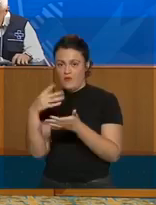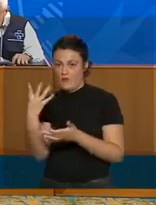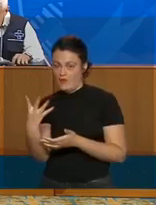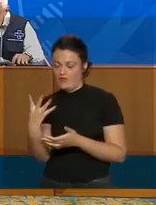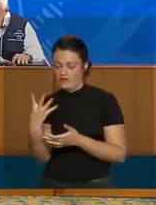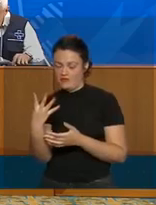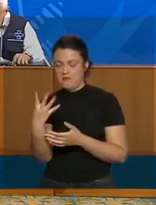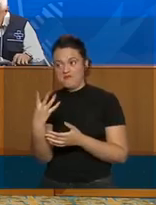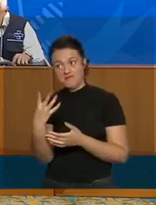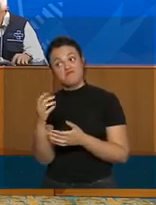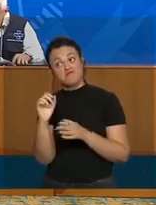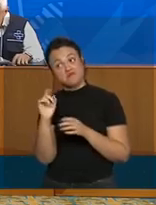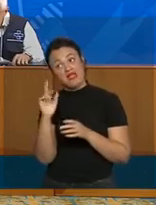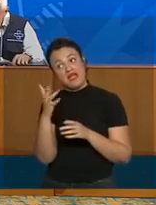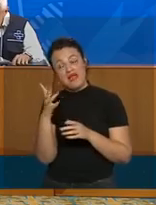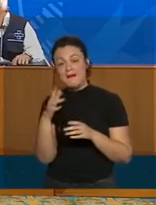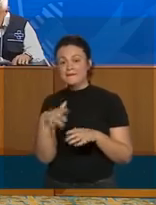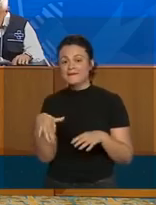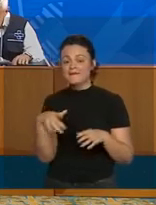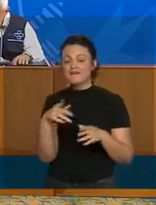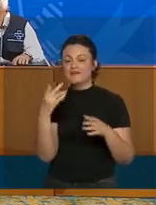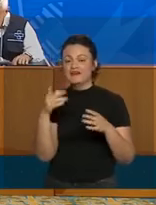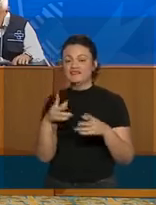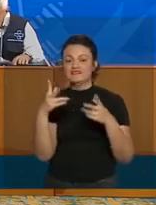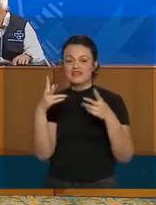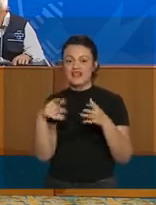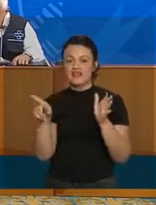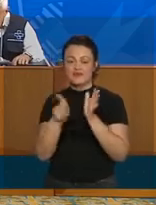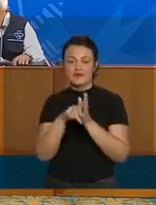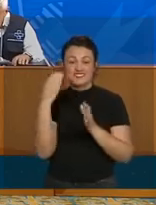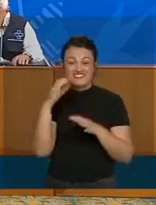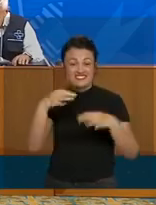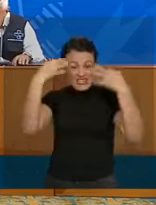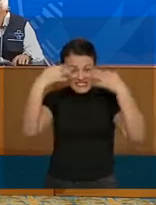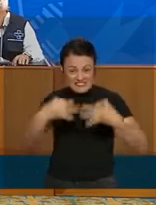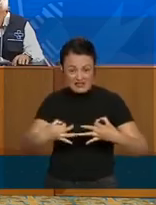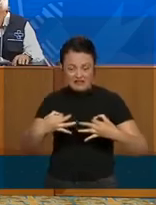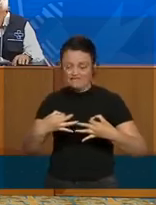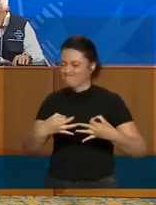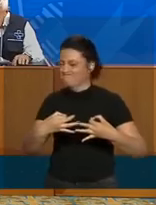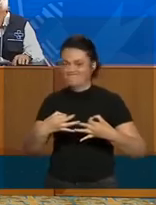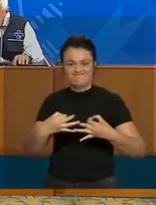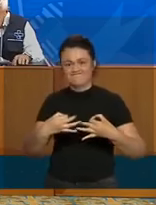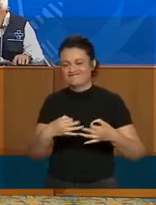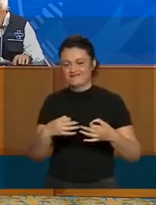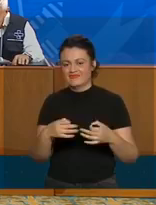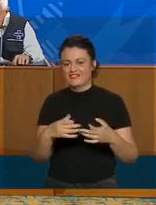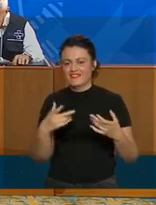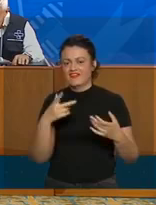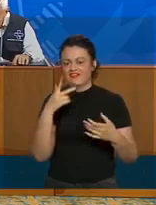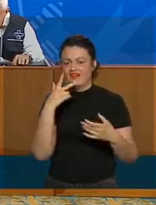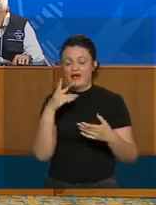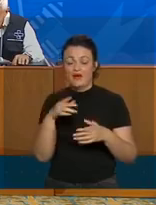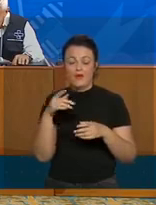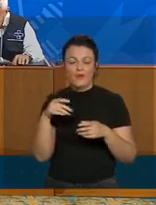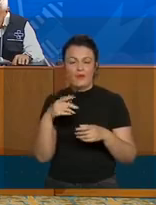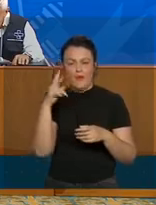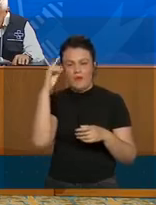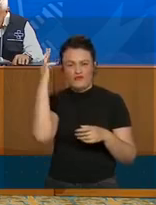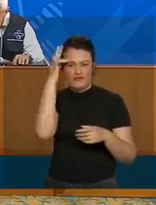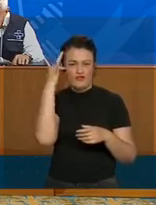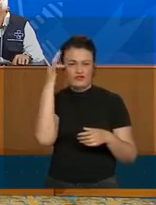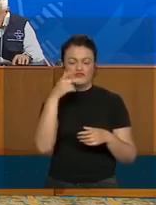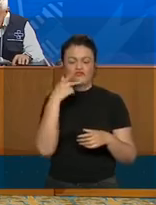4, mas ela não é do campo da ciência exata. Aliás, Hipócrates definiu que ela é uma